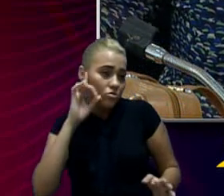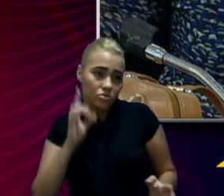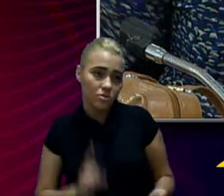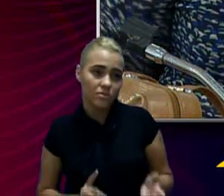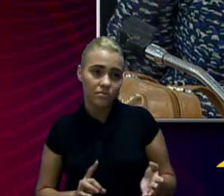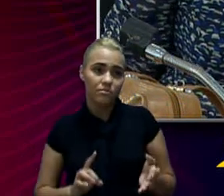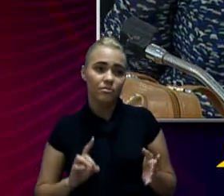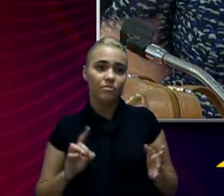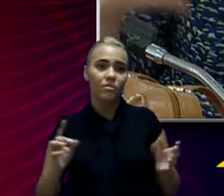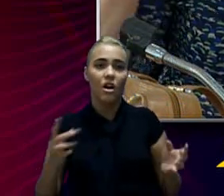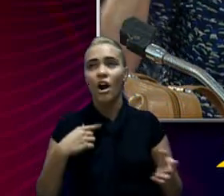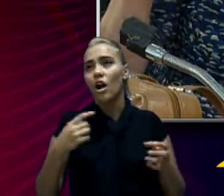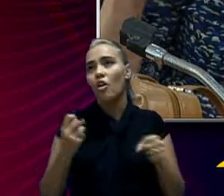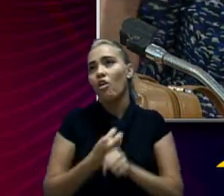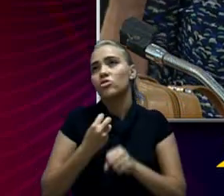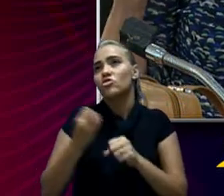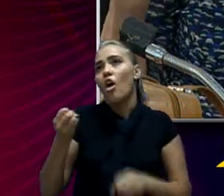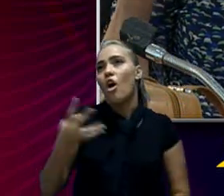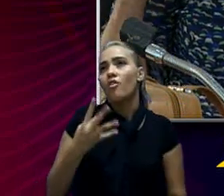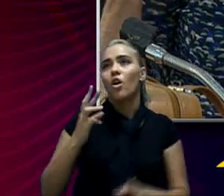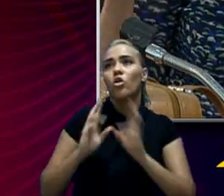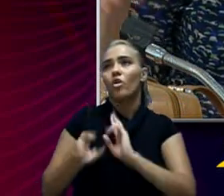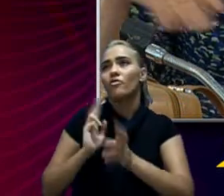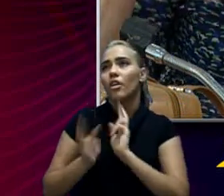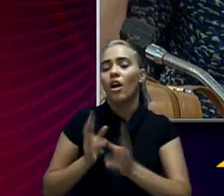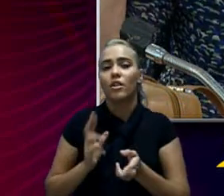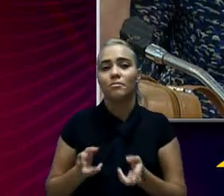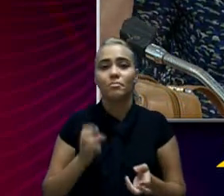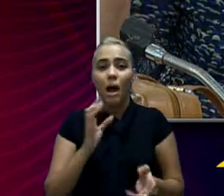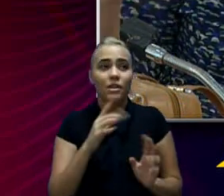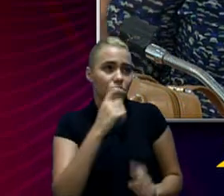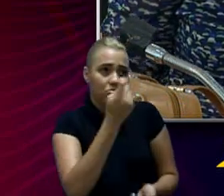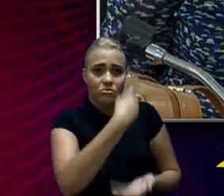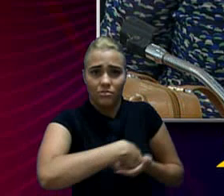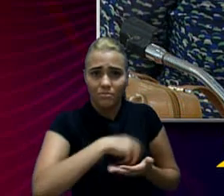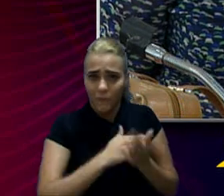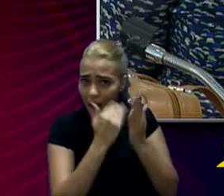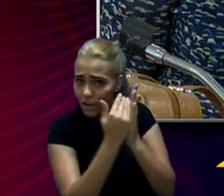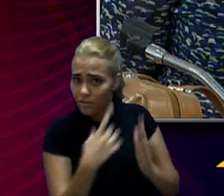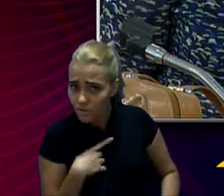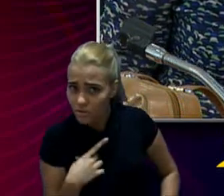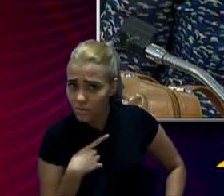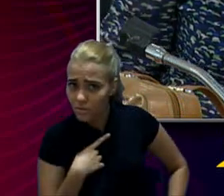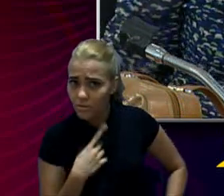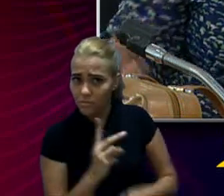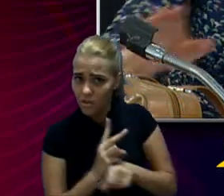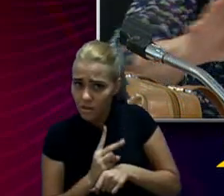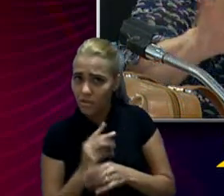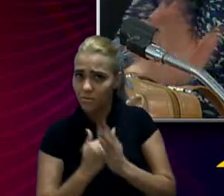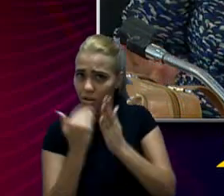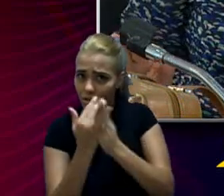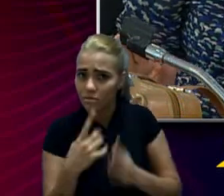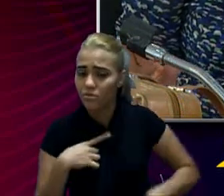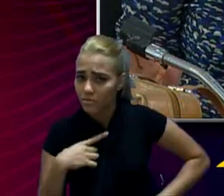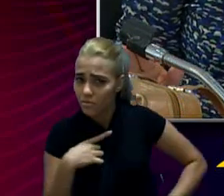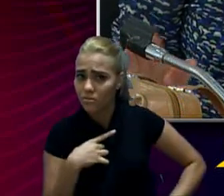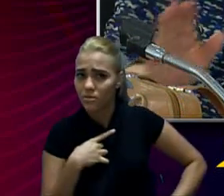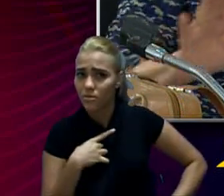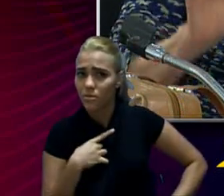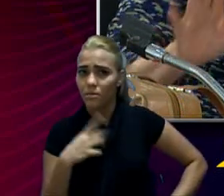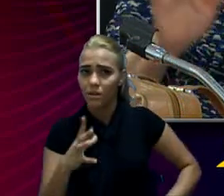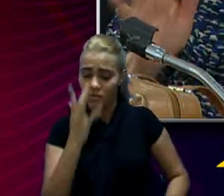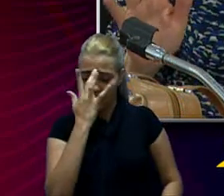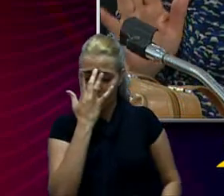vou construir uma nova rodoviária. Eu não sei, só se vierem recursos externos ou mais empréstimos ou coisa parecida. Mas a arrecadação em